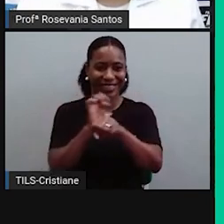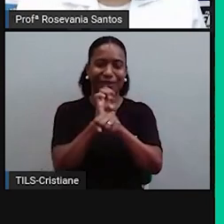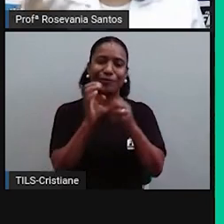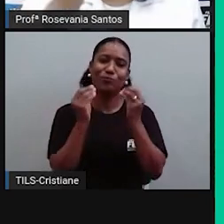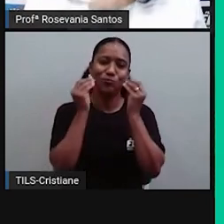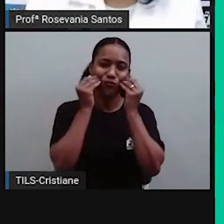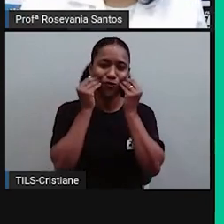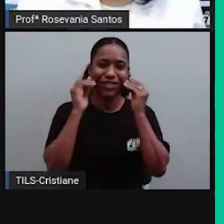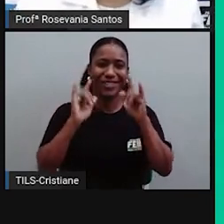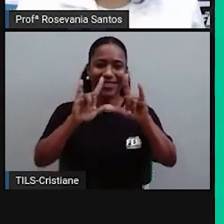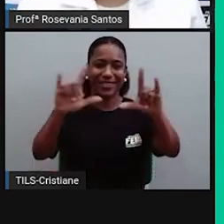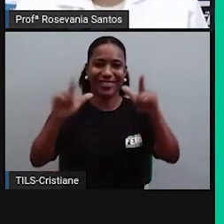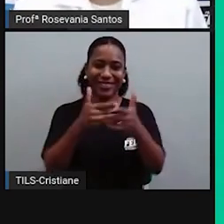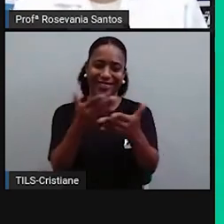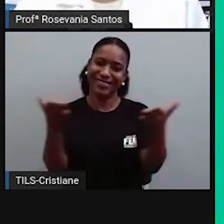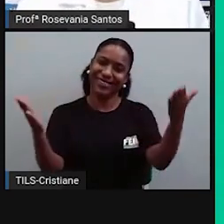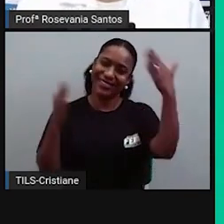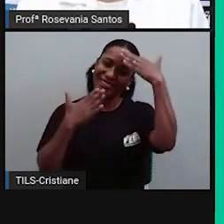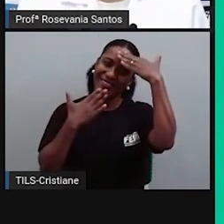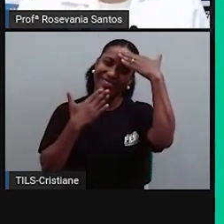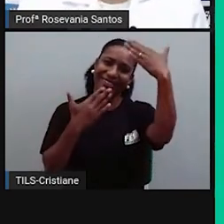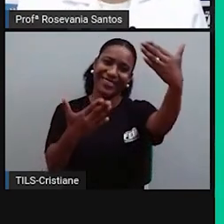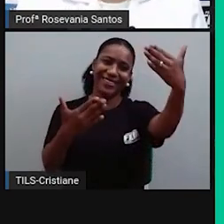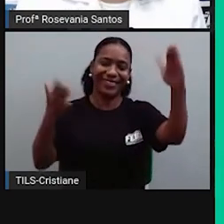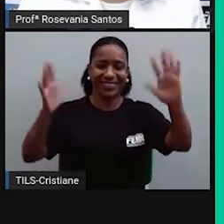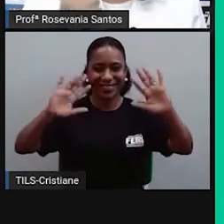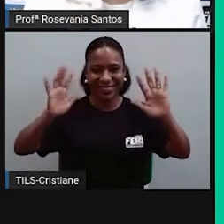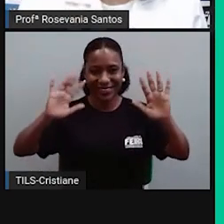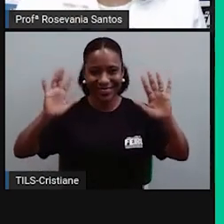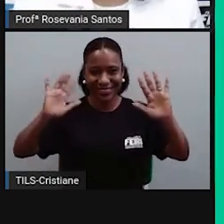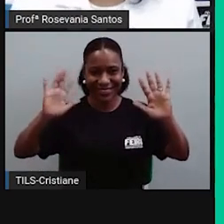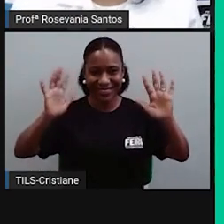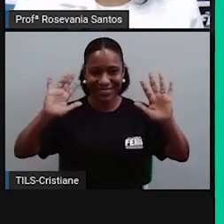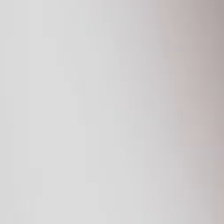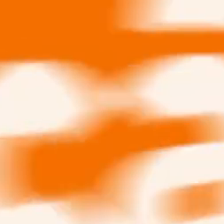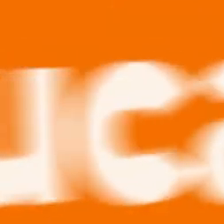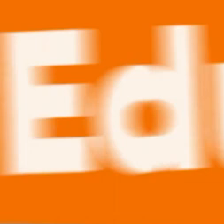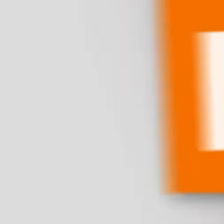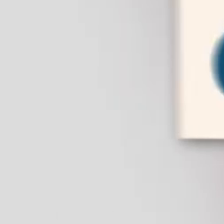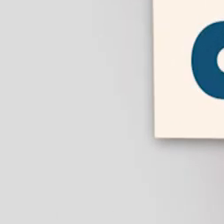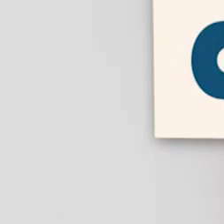vocês. E obrigado por ter cada vídeo. Beijo até agora. E até a nossa próxima aula.